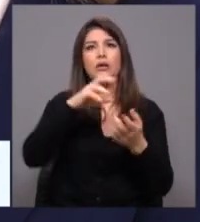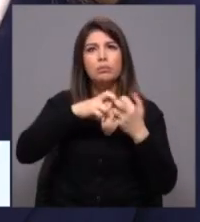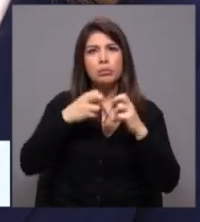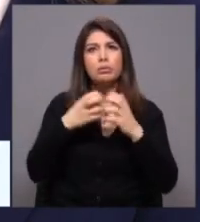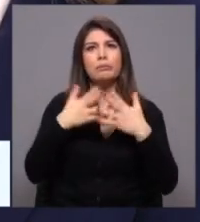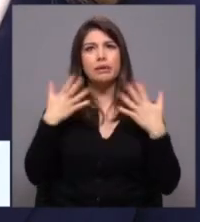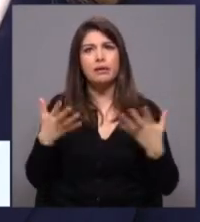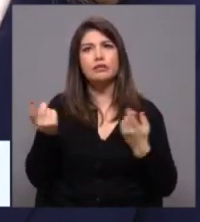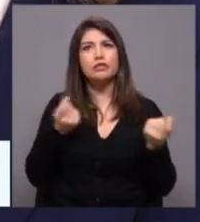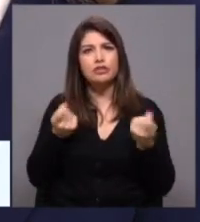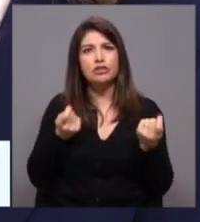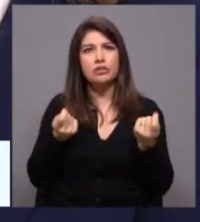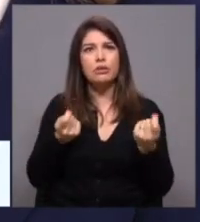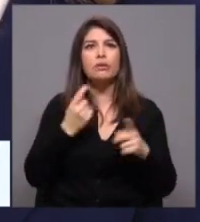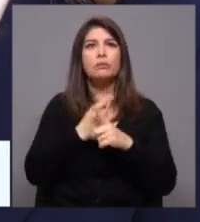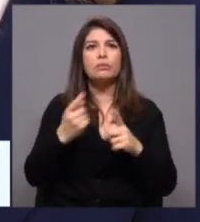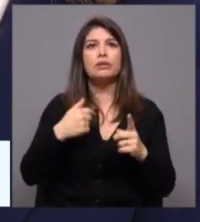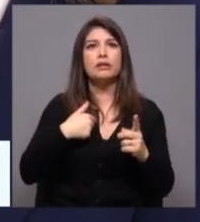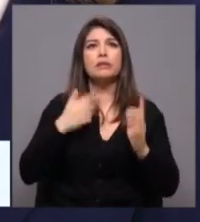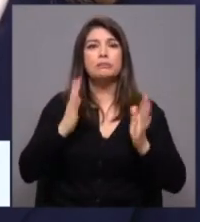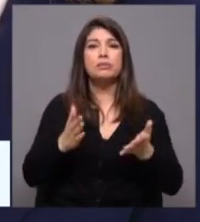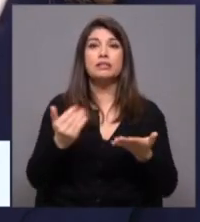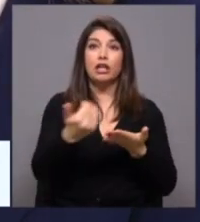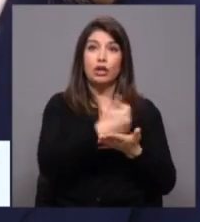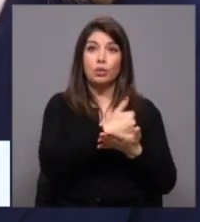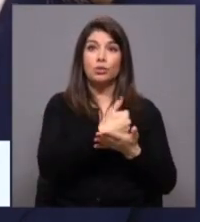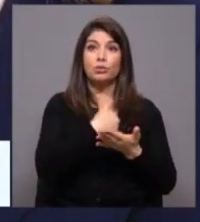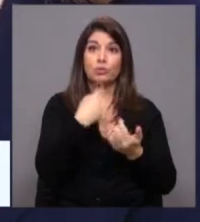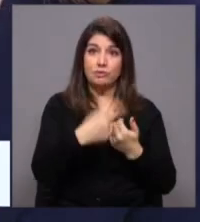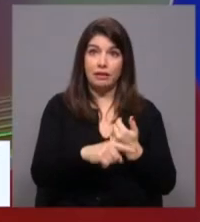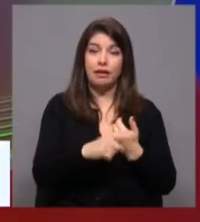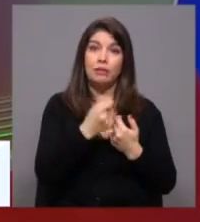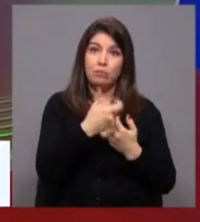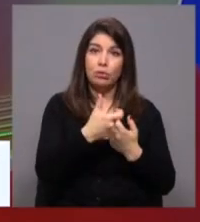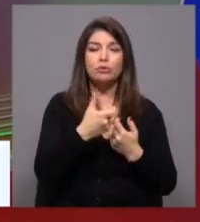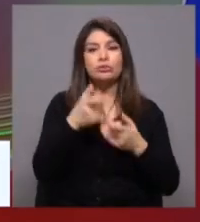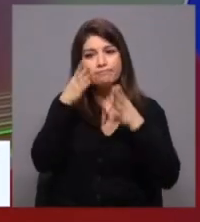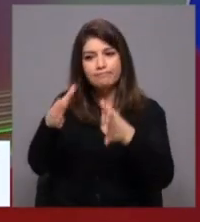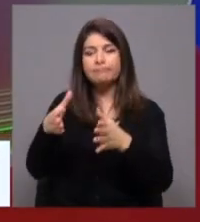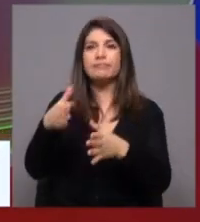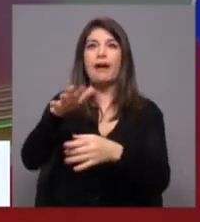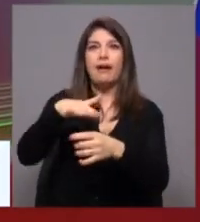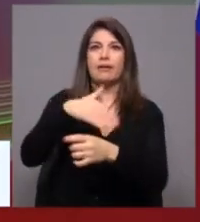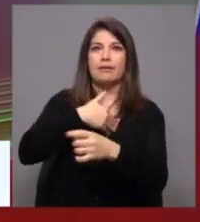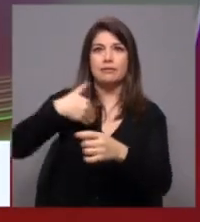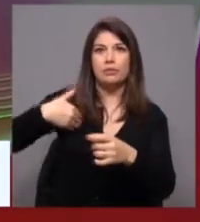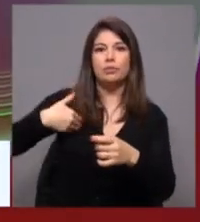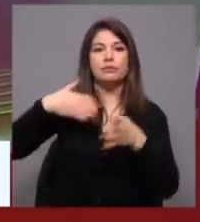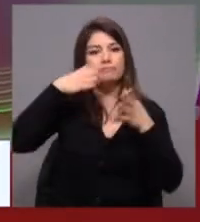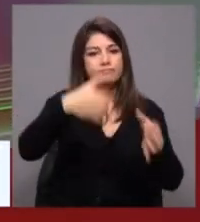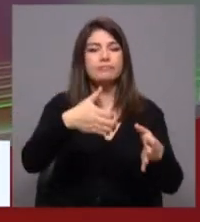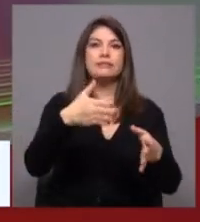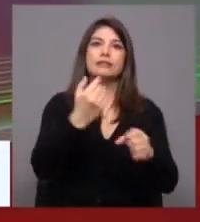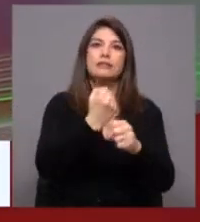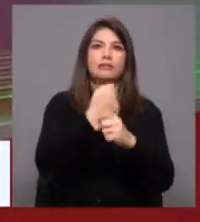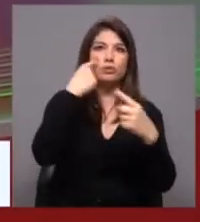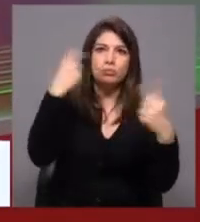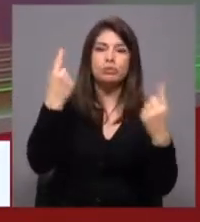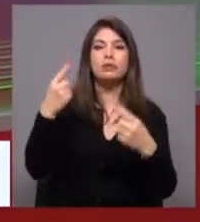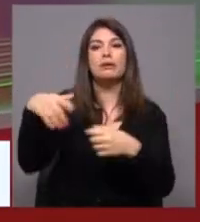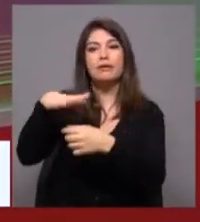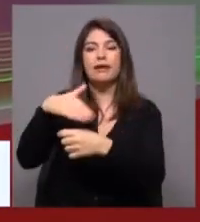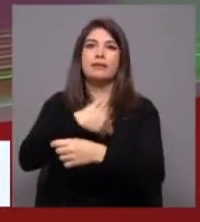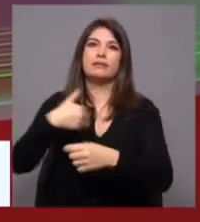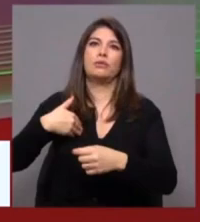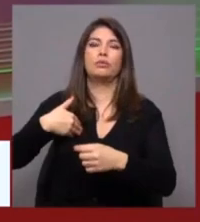que passar a palavra, António Costa, estamos a chegar ao fim. melhorar a saúde, para melhorar a educação, a qualidade dos serviços públicos, e não para bravata